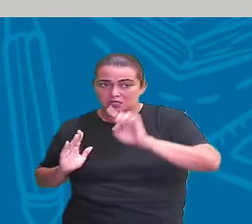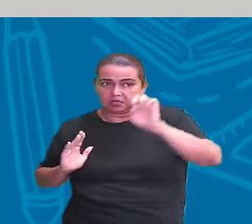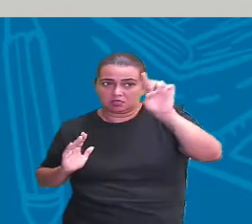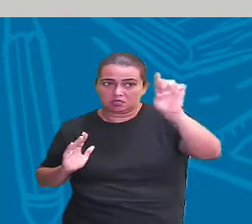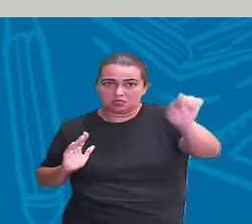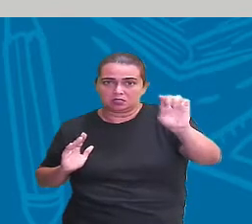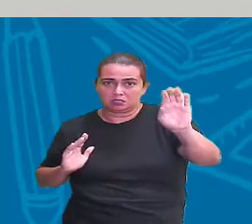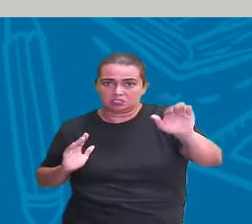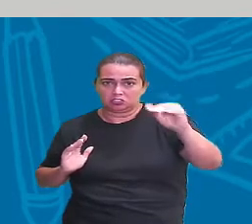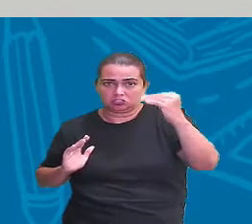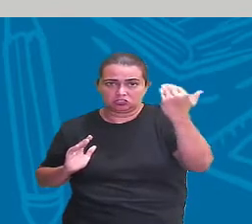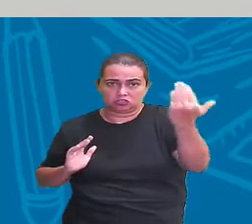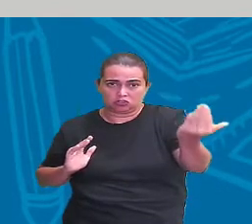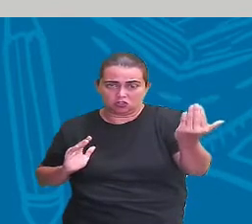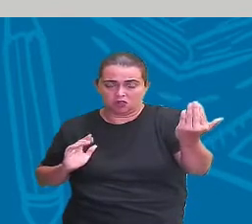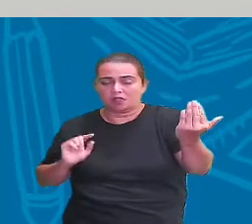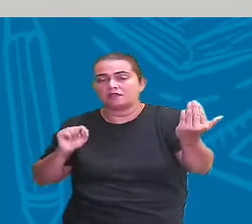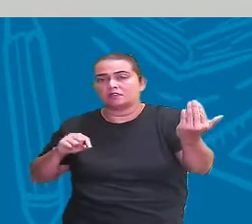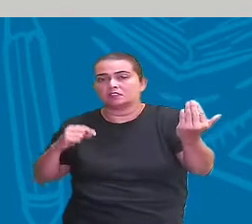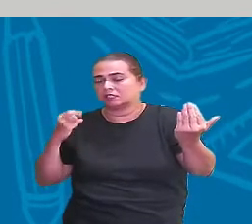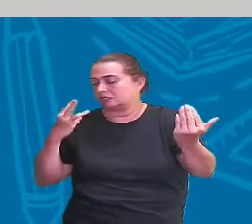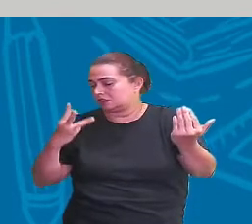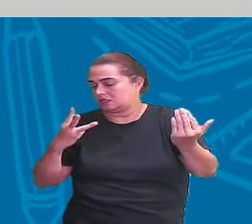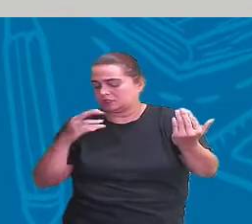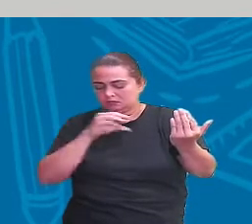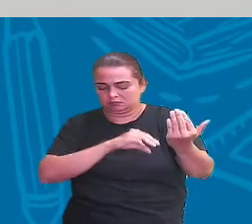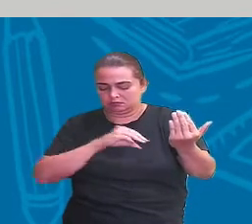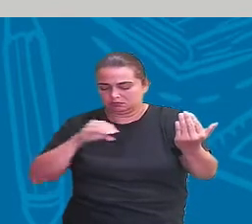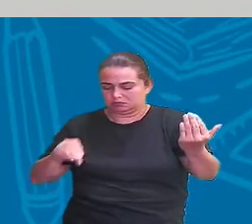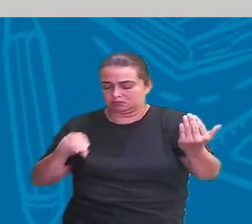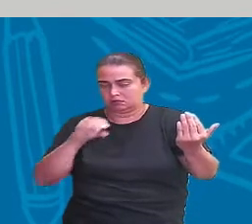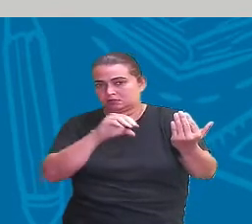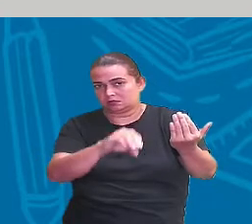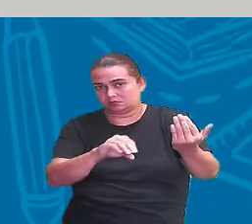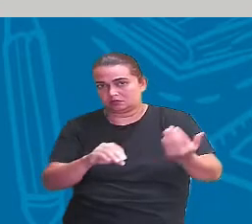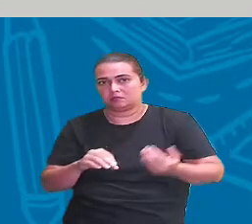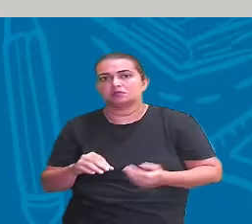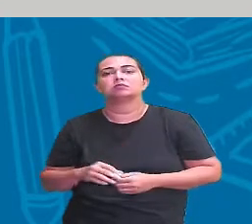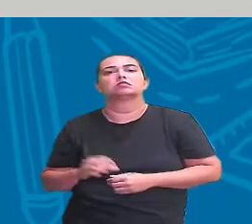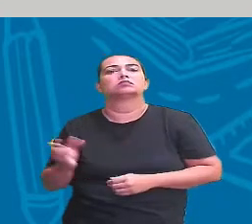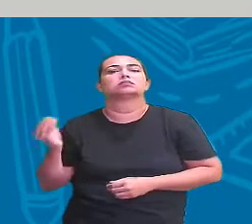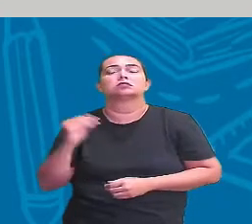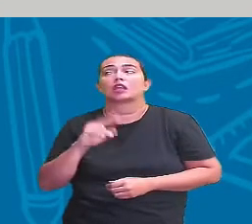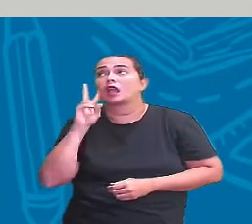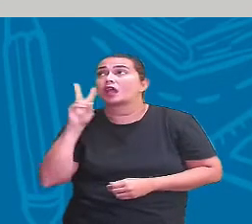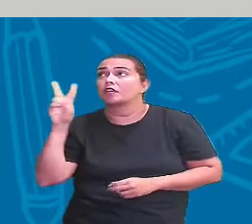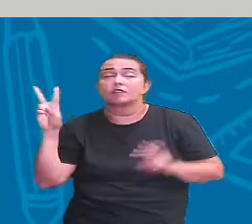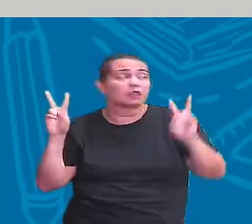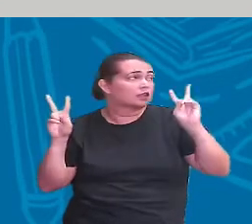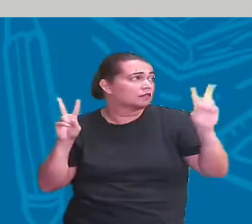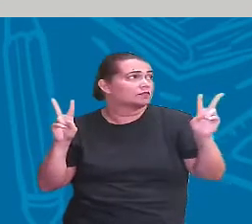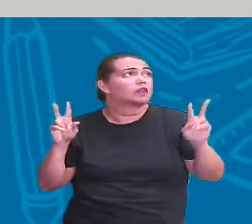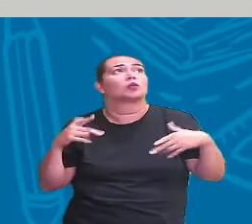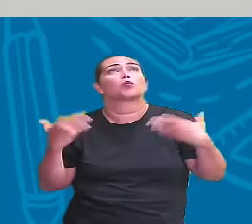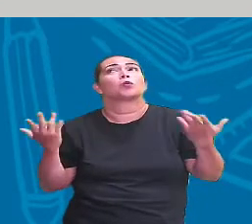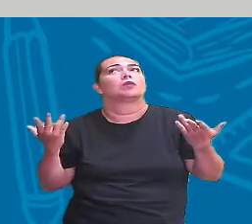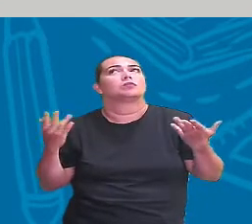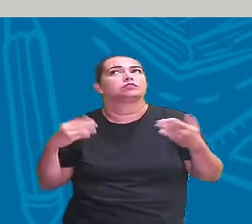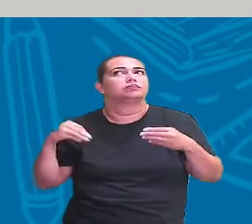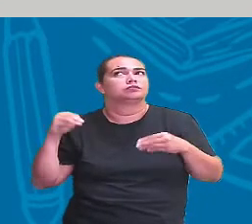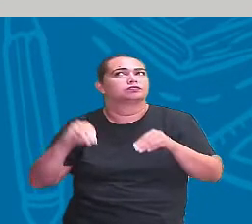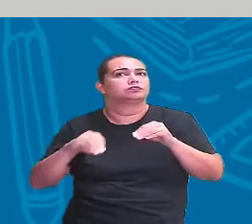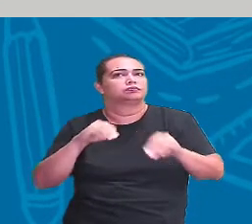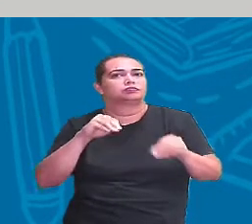escola e vai colocar três pontos de referência que você passa nesse caminho percorrido aí.